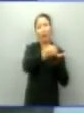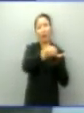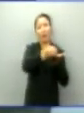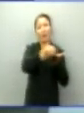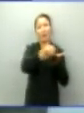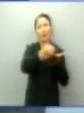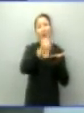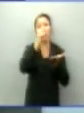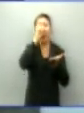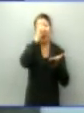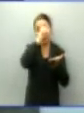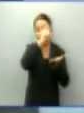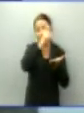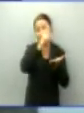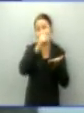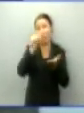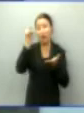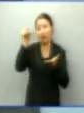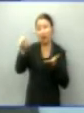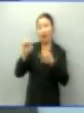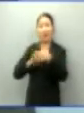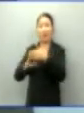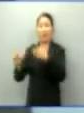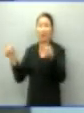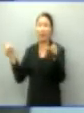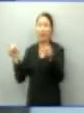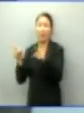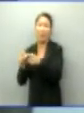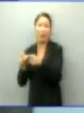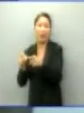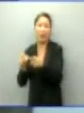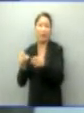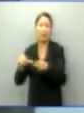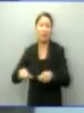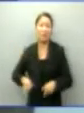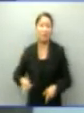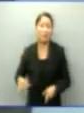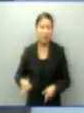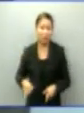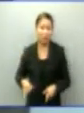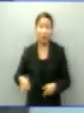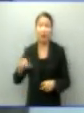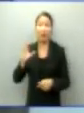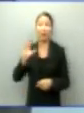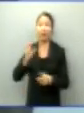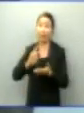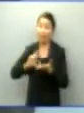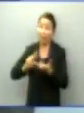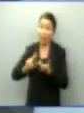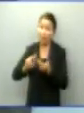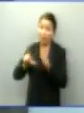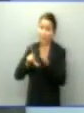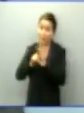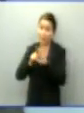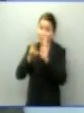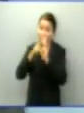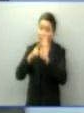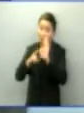comerciante e do empresário. E nós sabemos que as leis criadas pela Assembleia Legislativa, muitas delas, prejudicam ainda